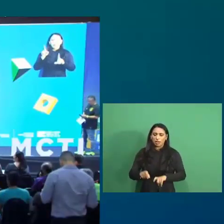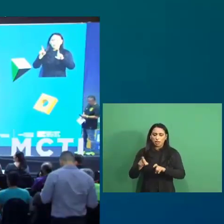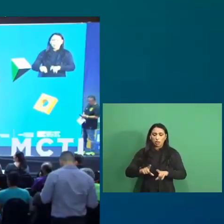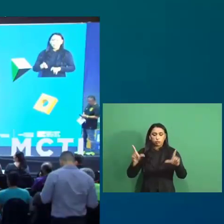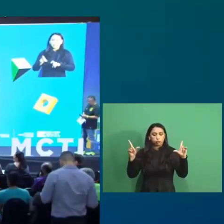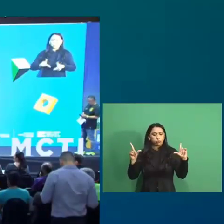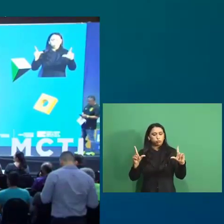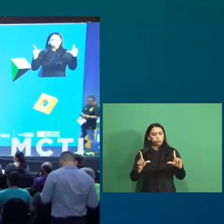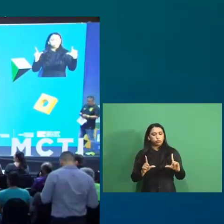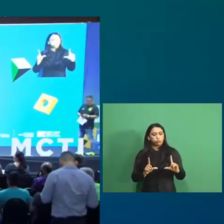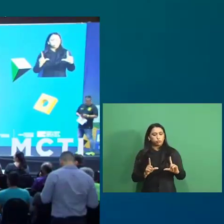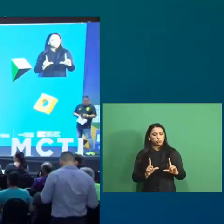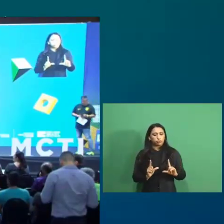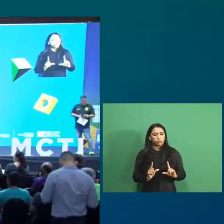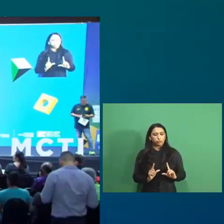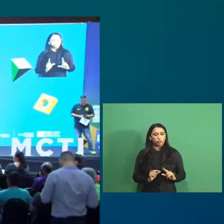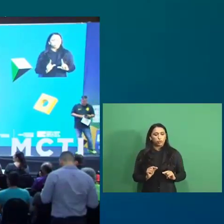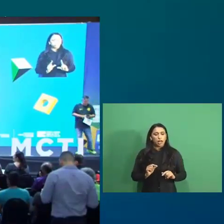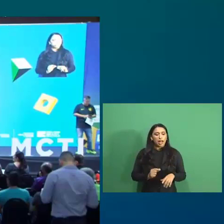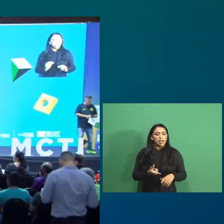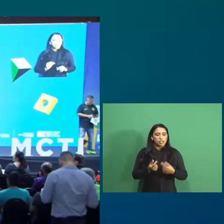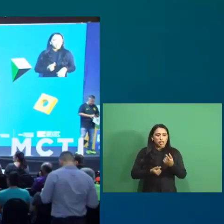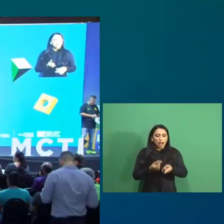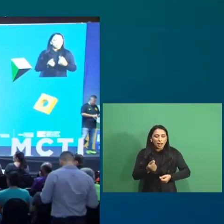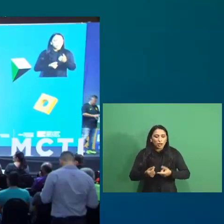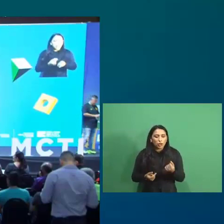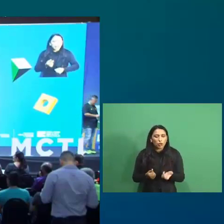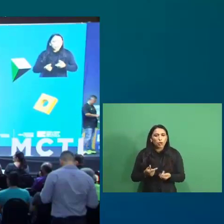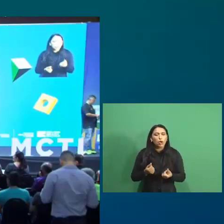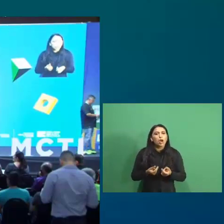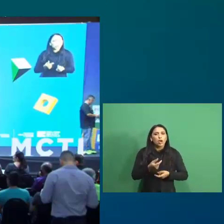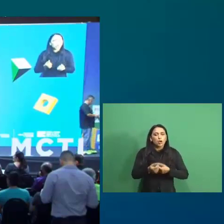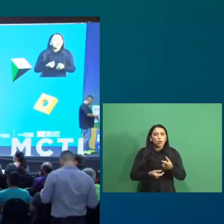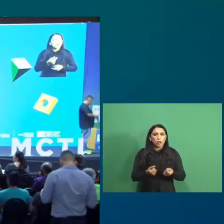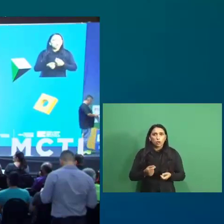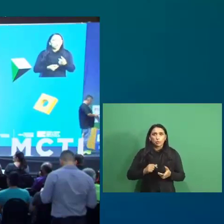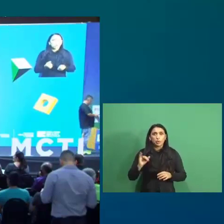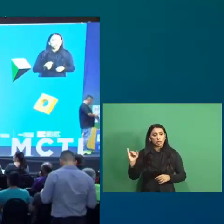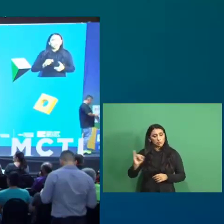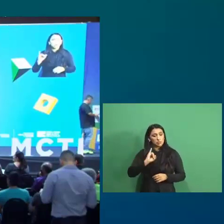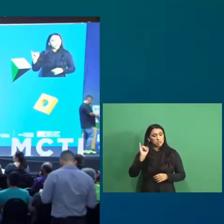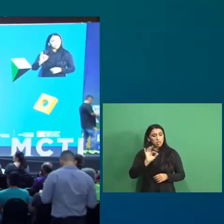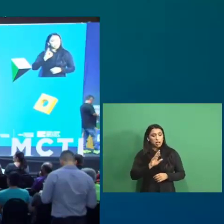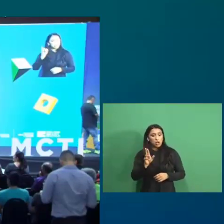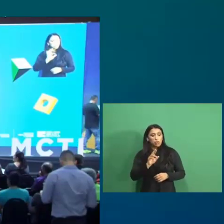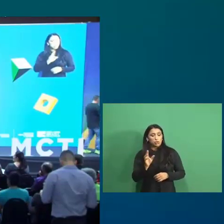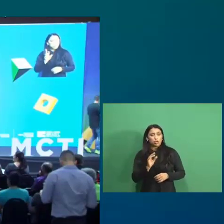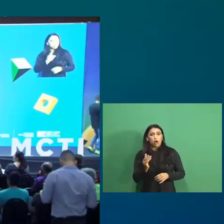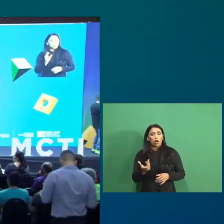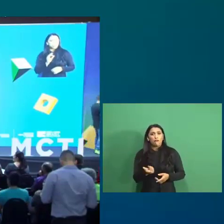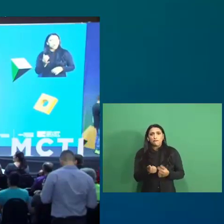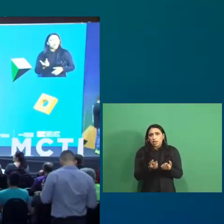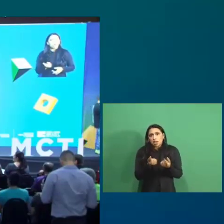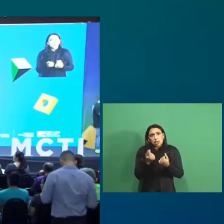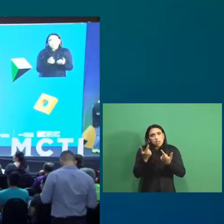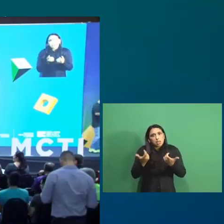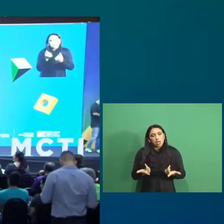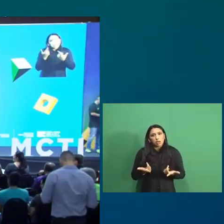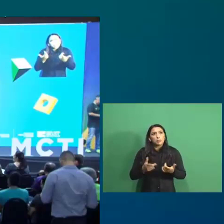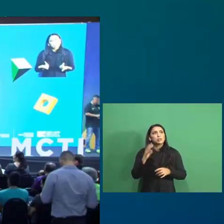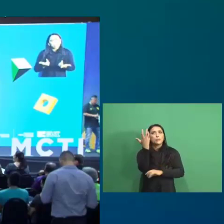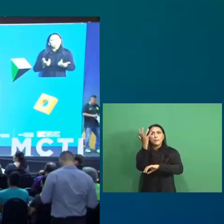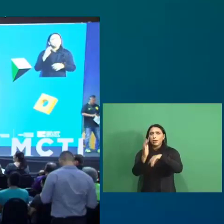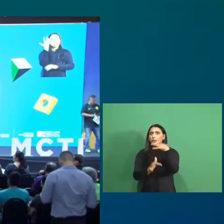Se gerar economia, já é bem significativo o resultado. Não só financeiro, mas também para o meio